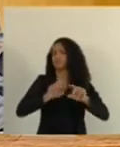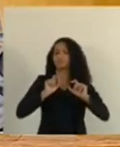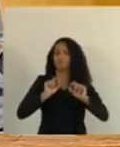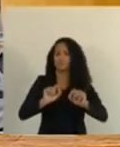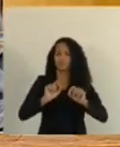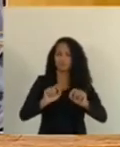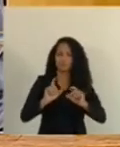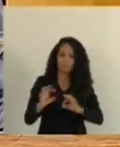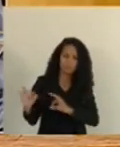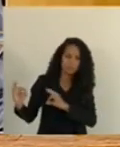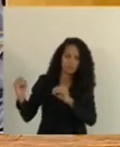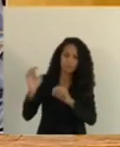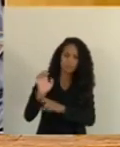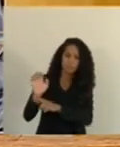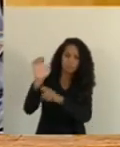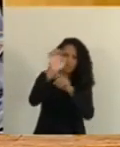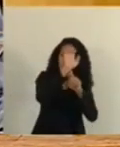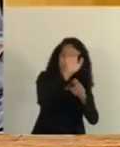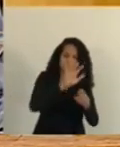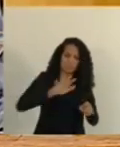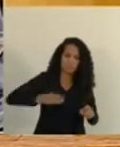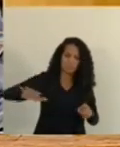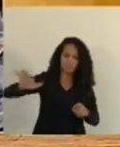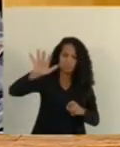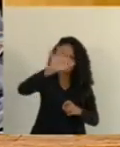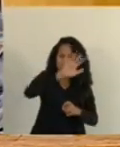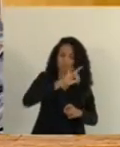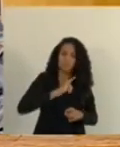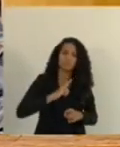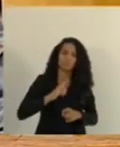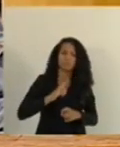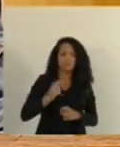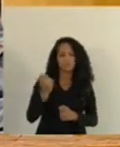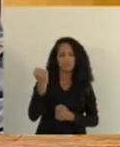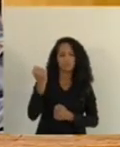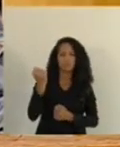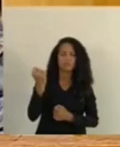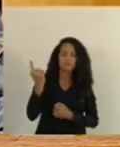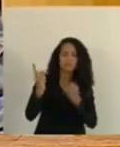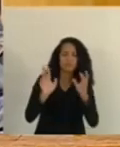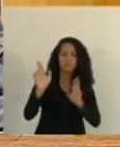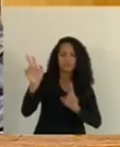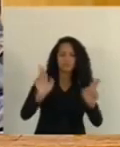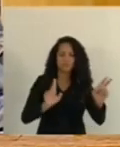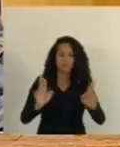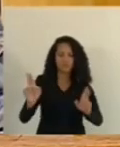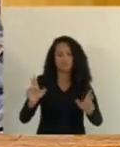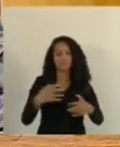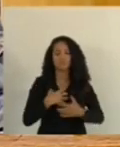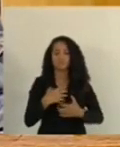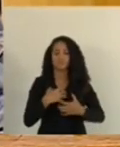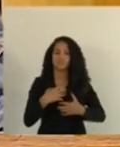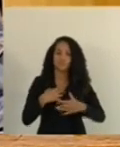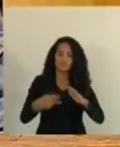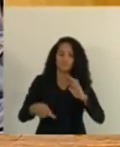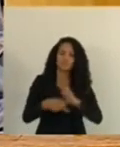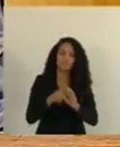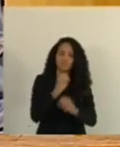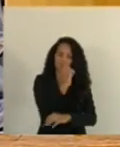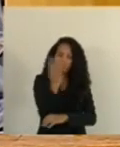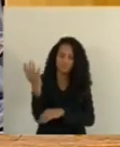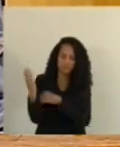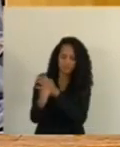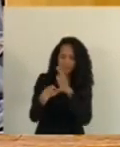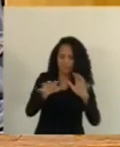ente tem em seu território peculiaridades e singularidades de ecossistema